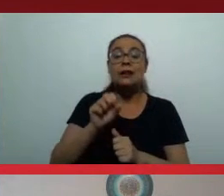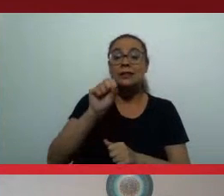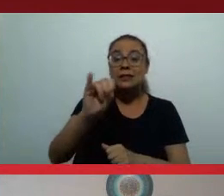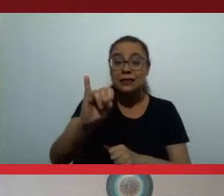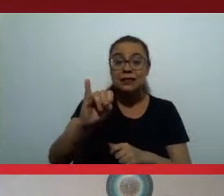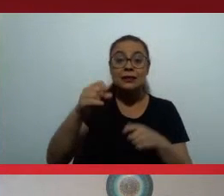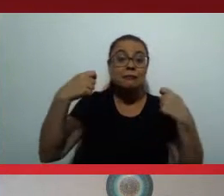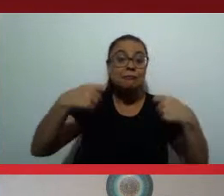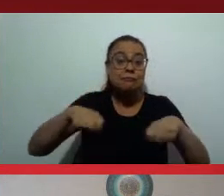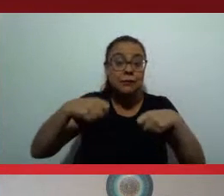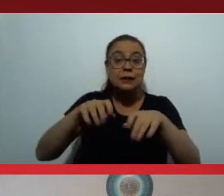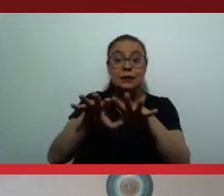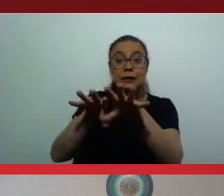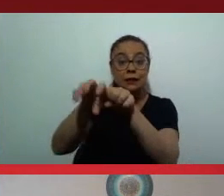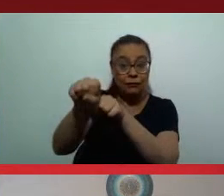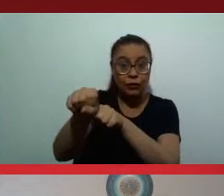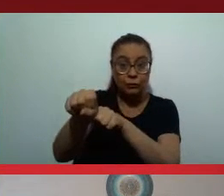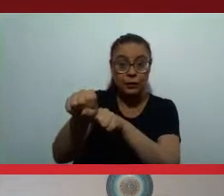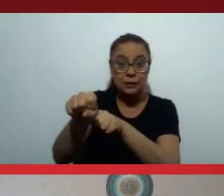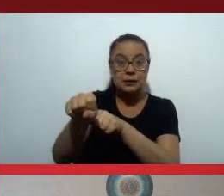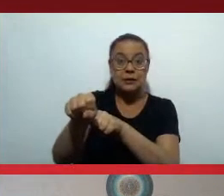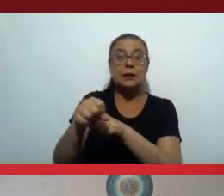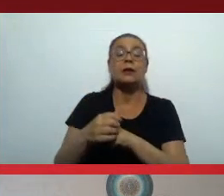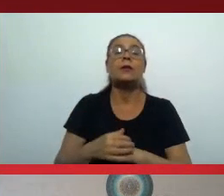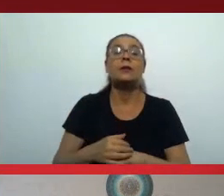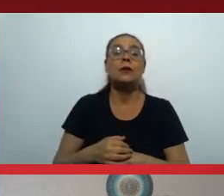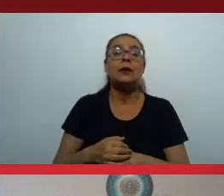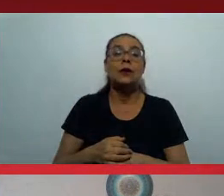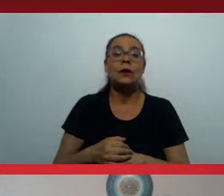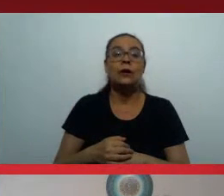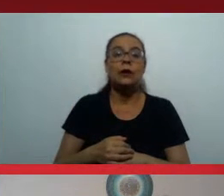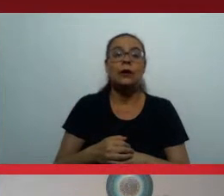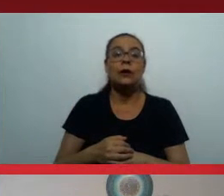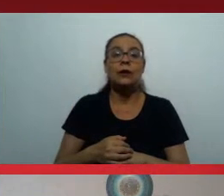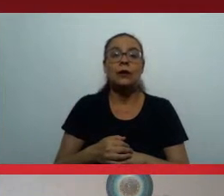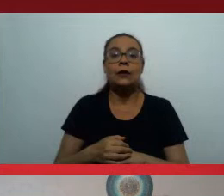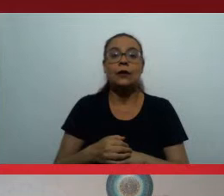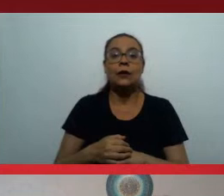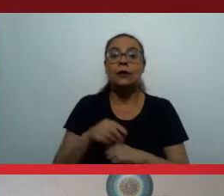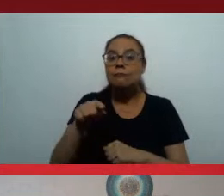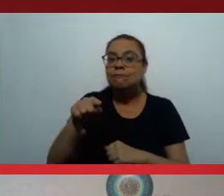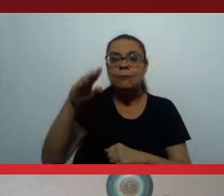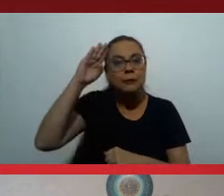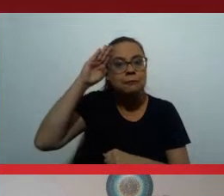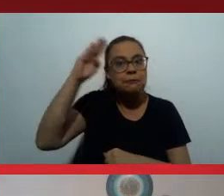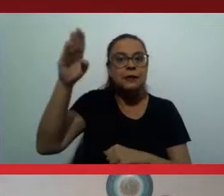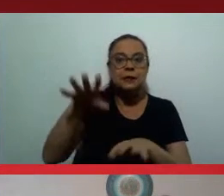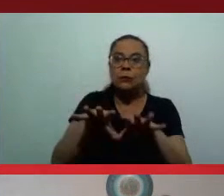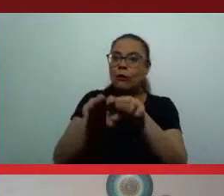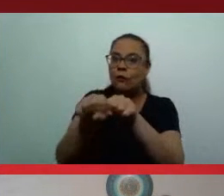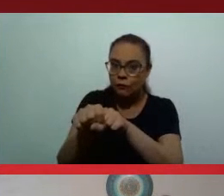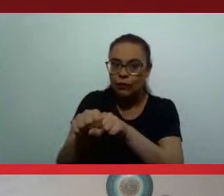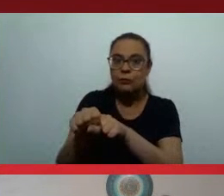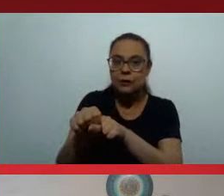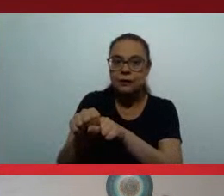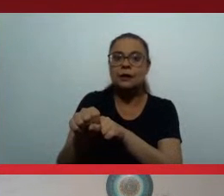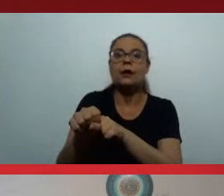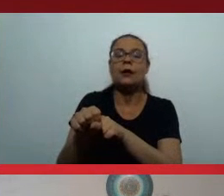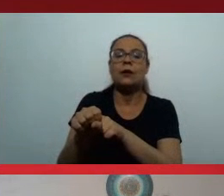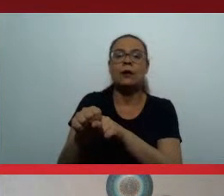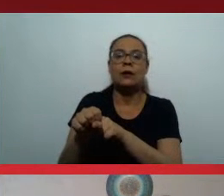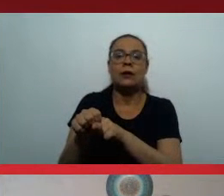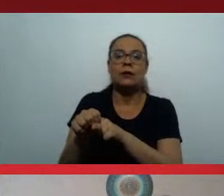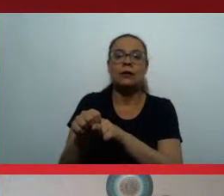como sinaliza a New Grand Training, é uma condição primordial para que o indivíduo